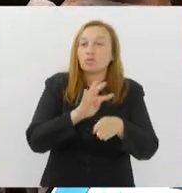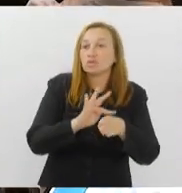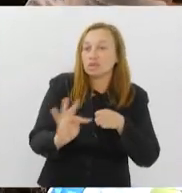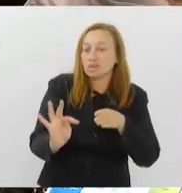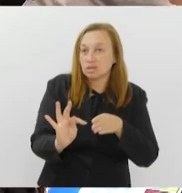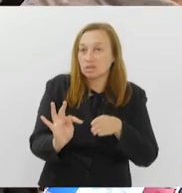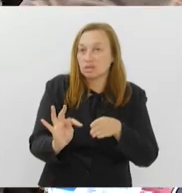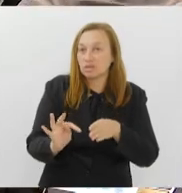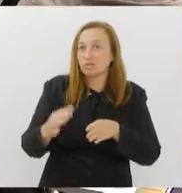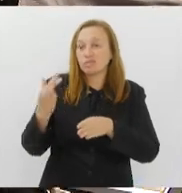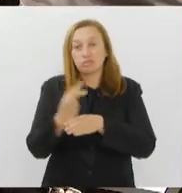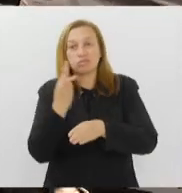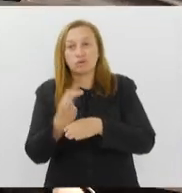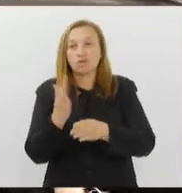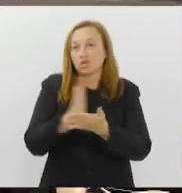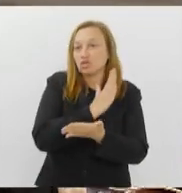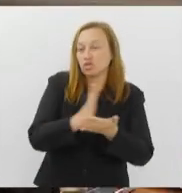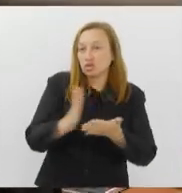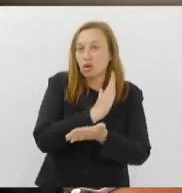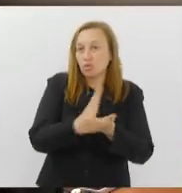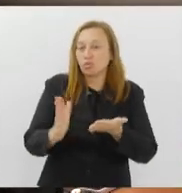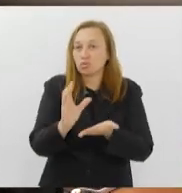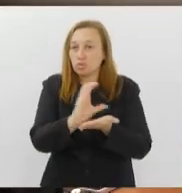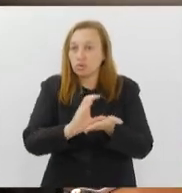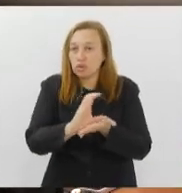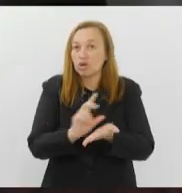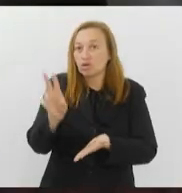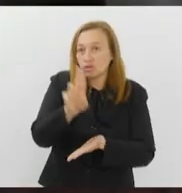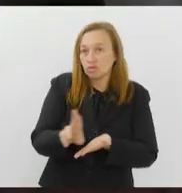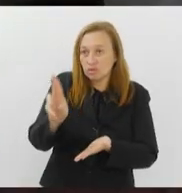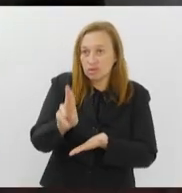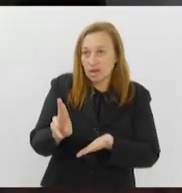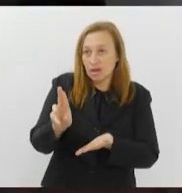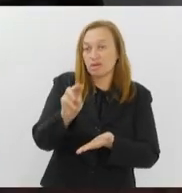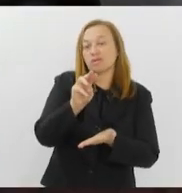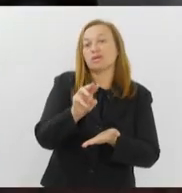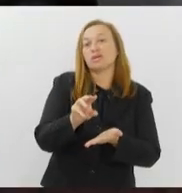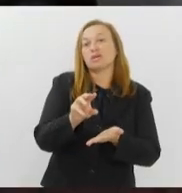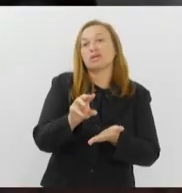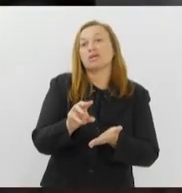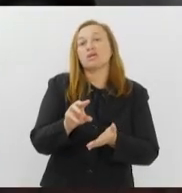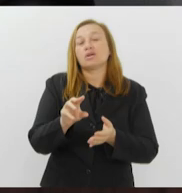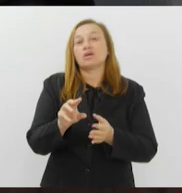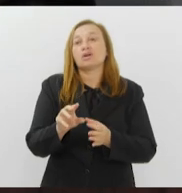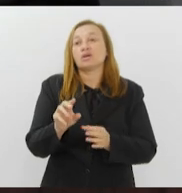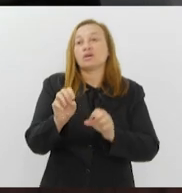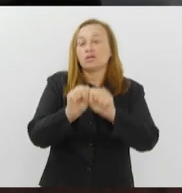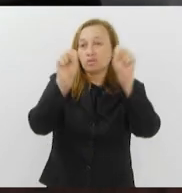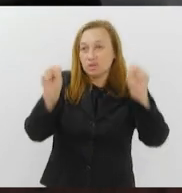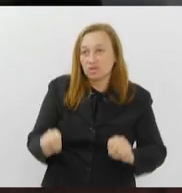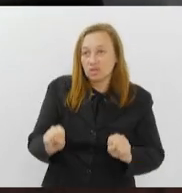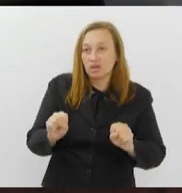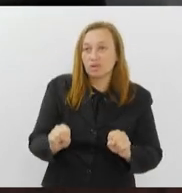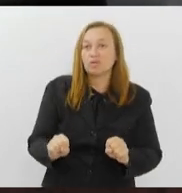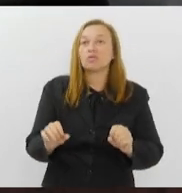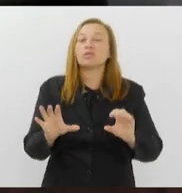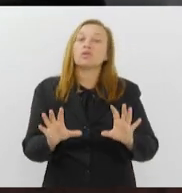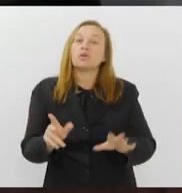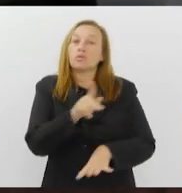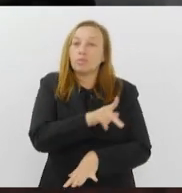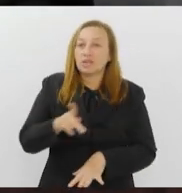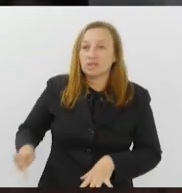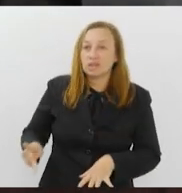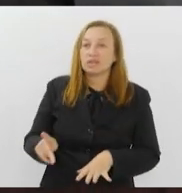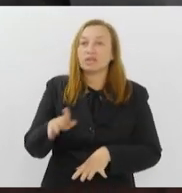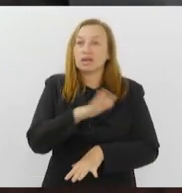e da resistência de alguns conselheiros em usar a ferramenta. O presidente do Centro de Defesa dos Direitos da Criança e do Adolescente e